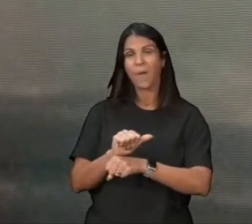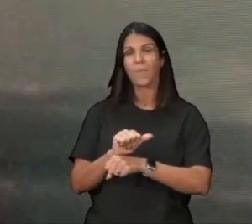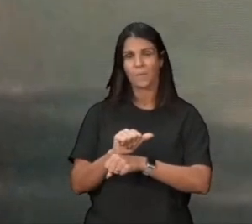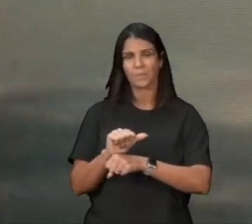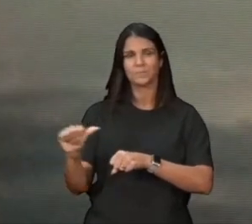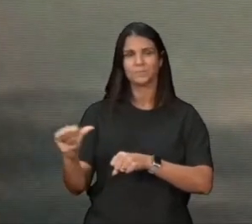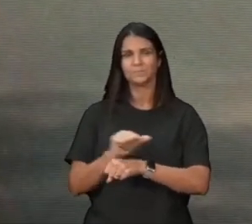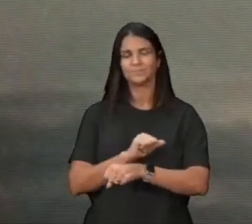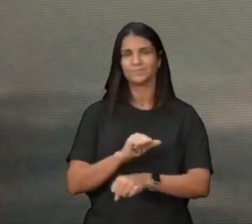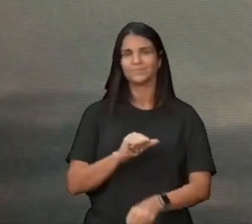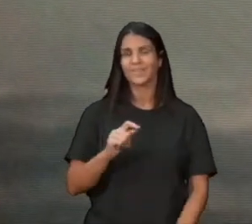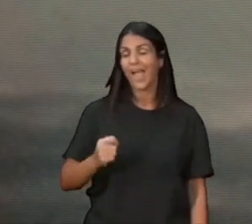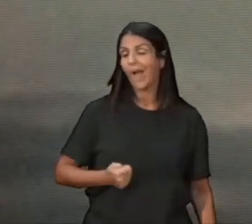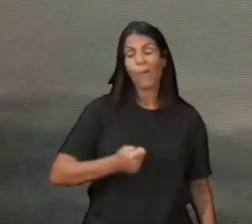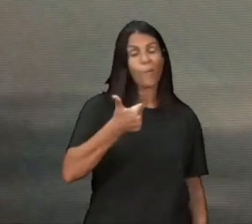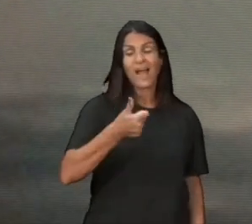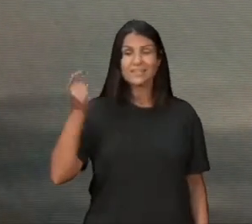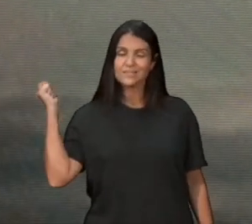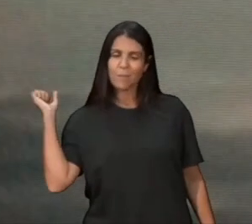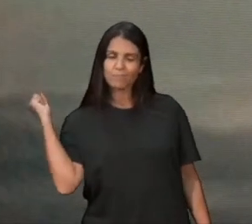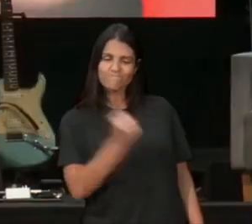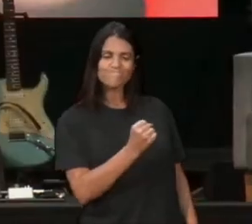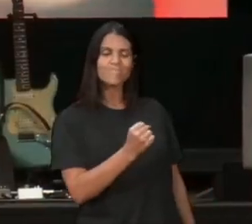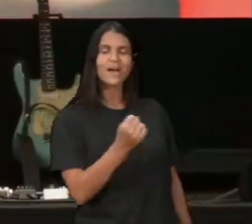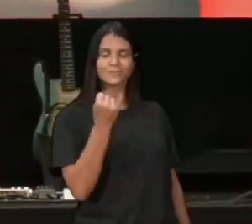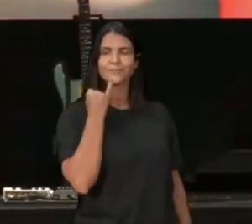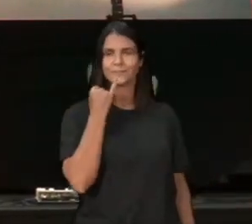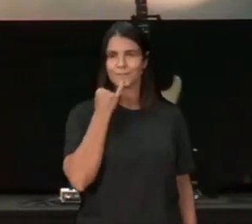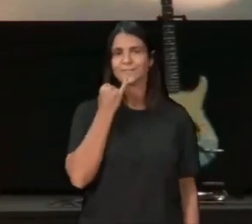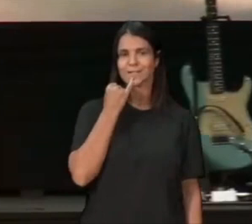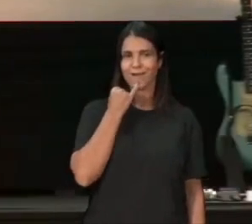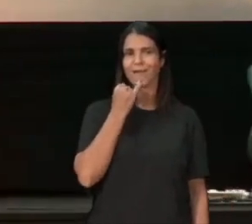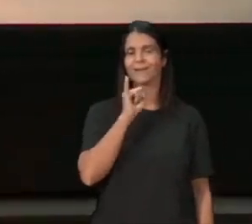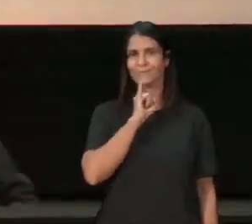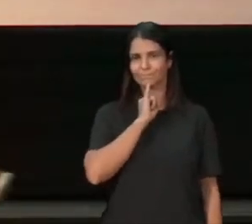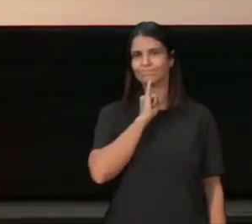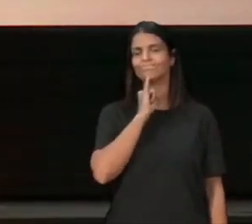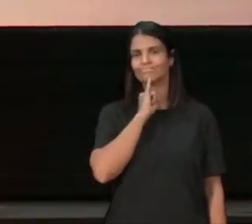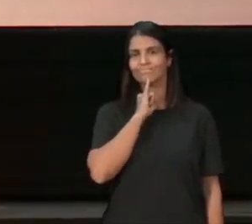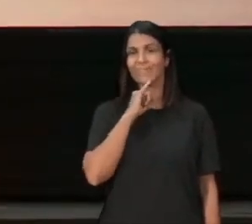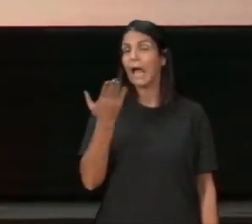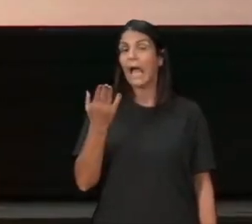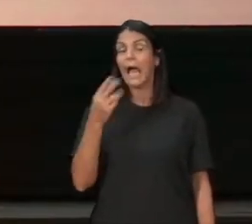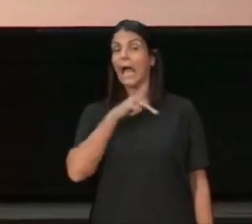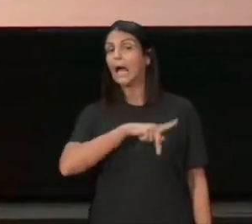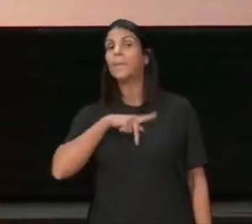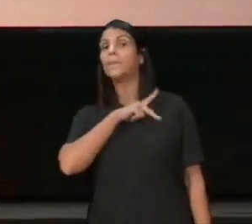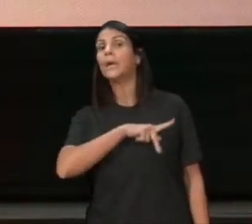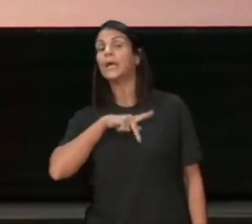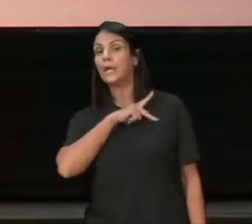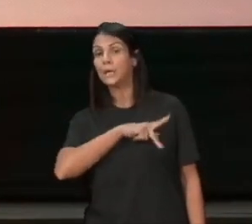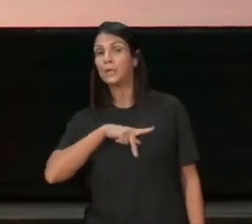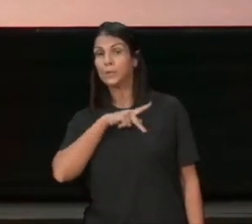o Abraão fala, Senhor, desculpa, até falo com o Senhor, porque eu sou pó e cinza, e o Pedro, o Pedro, lá em Lucas